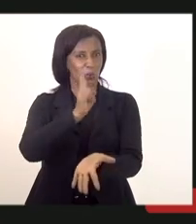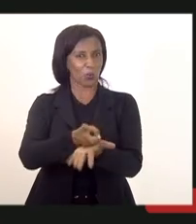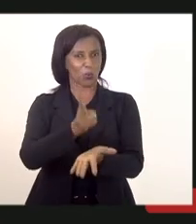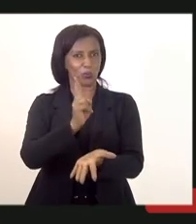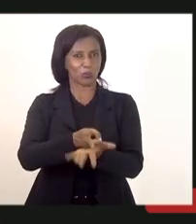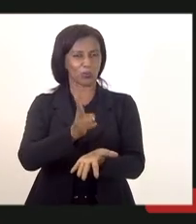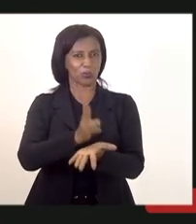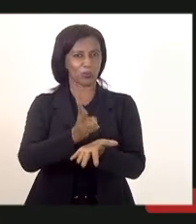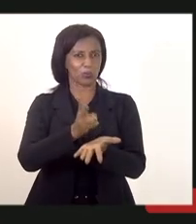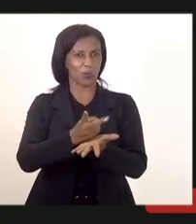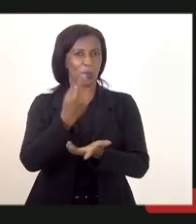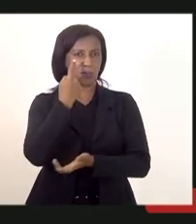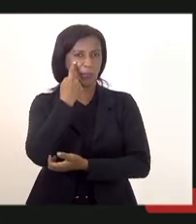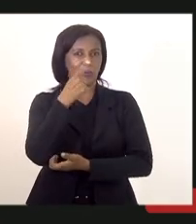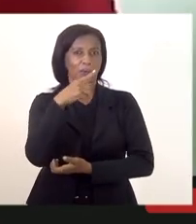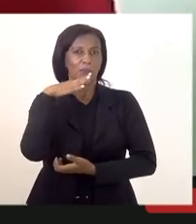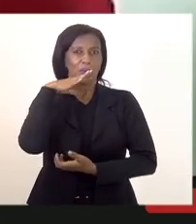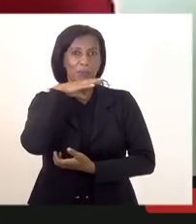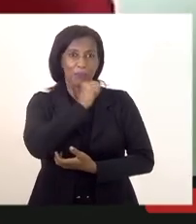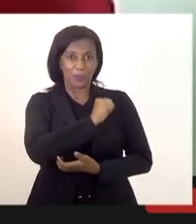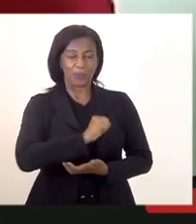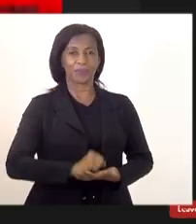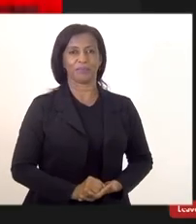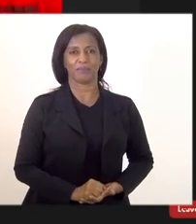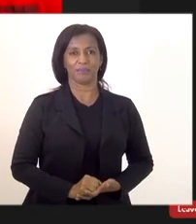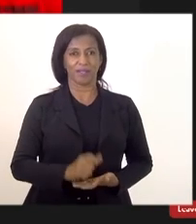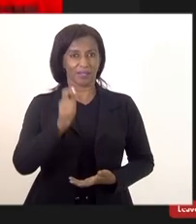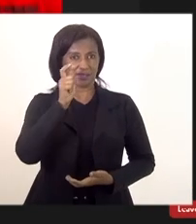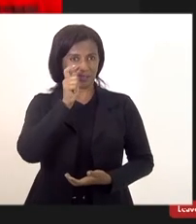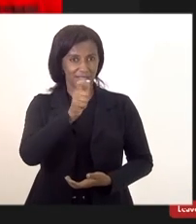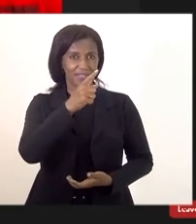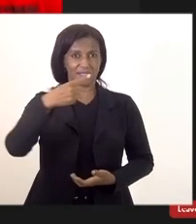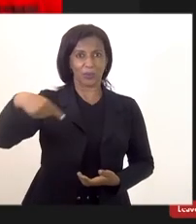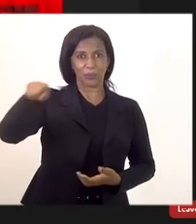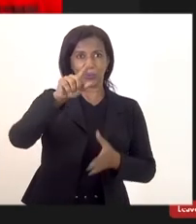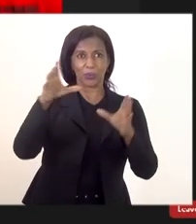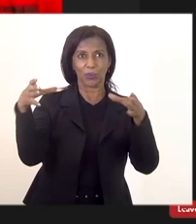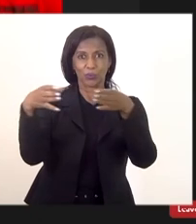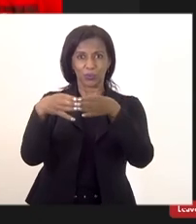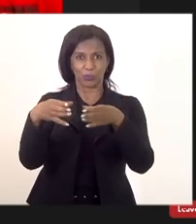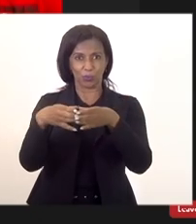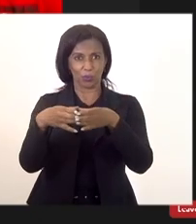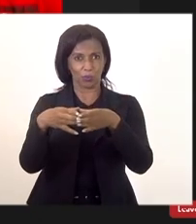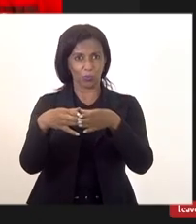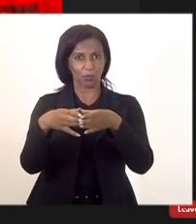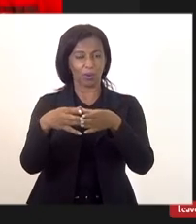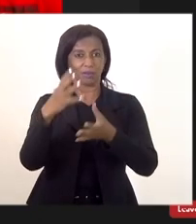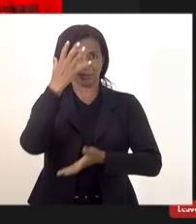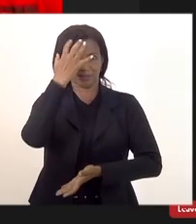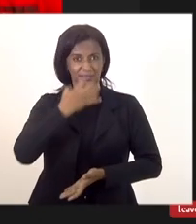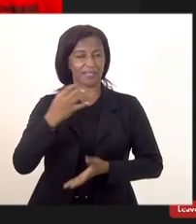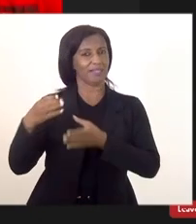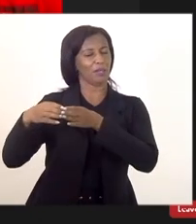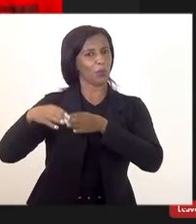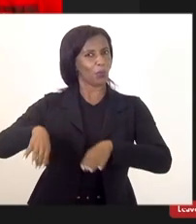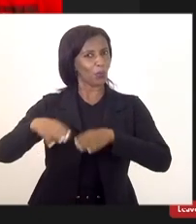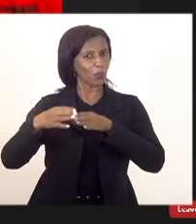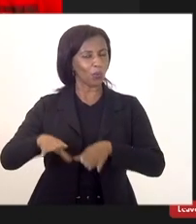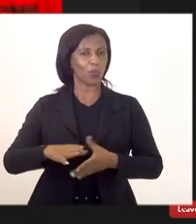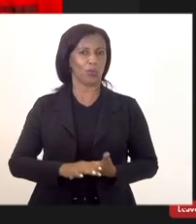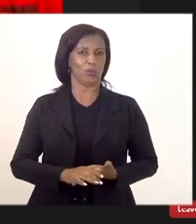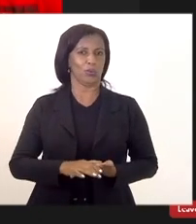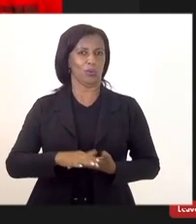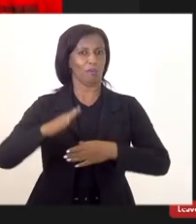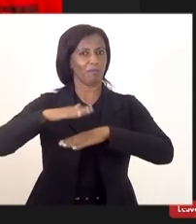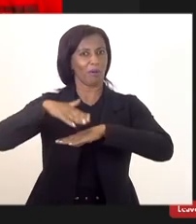que pelo que eu estou percebendo a intenção deles é dar serenidade ao concurso serenidade a